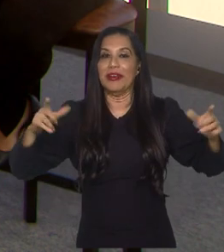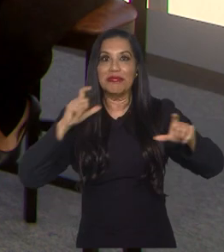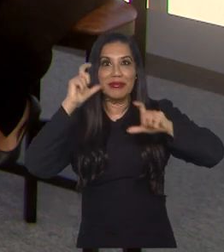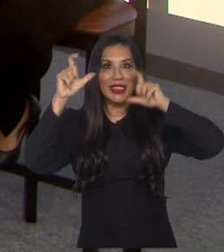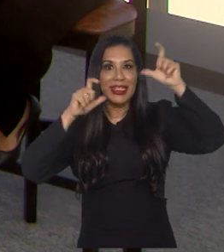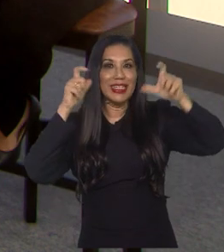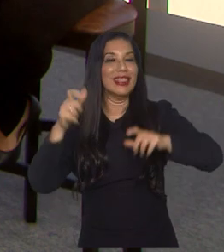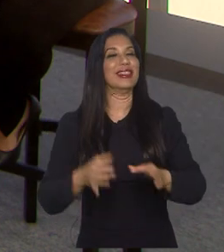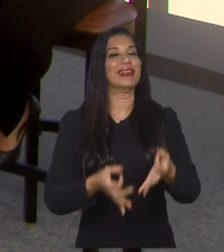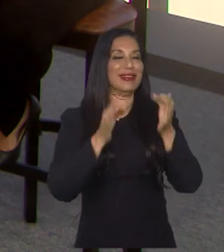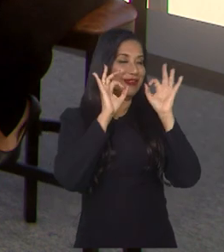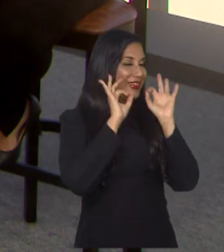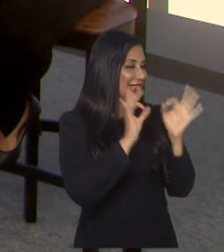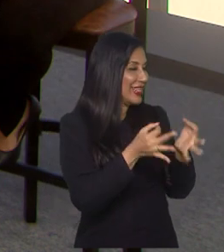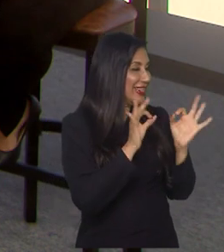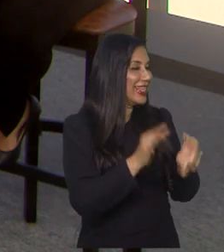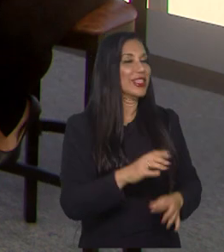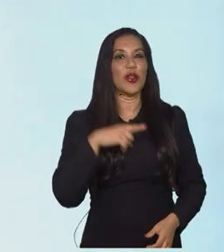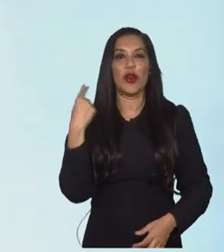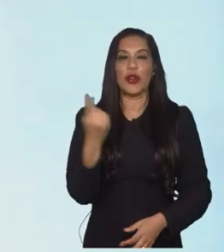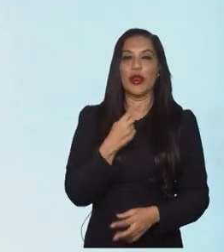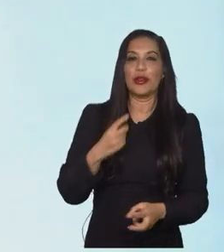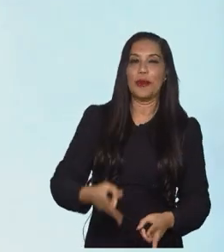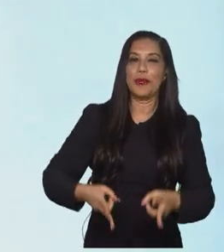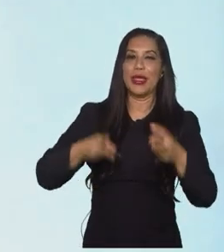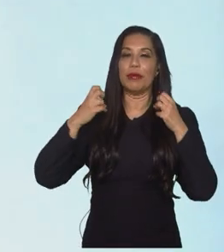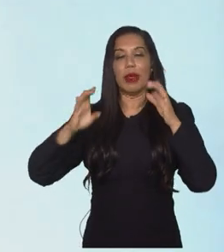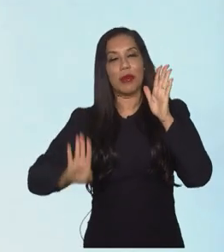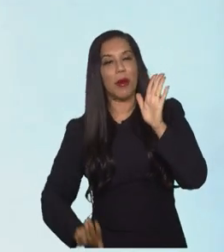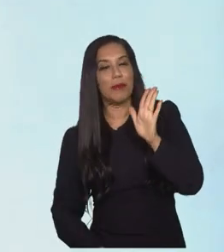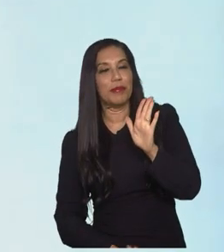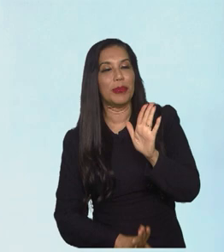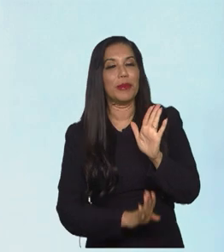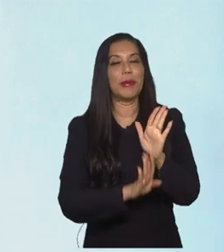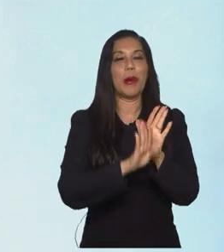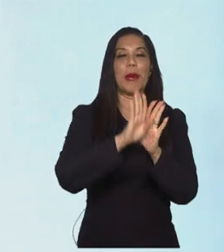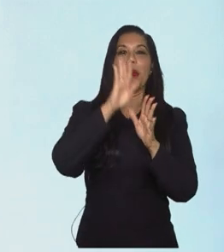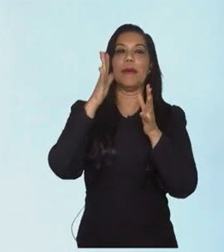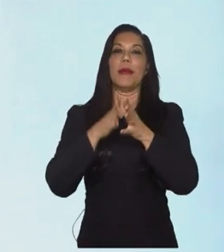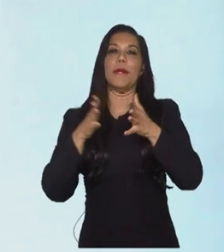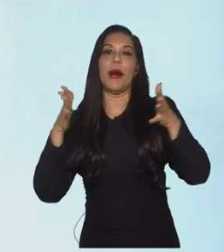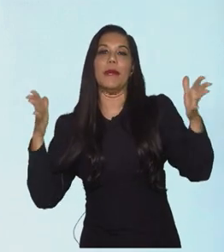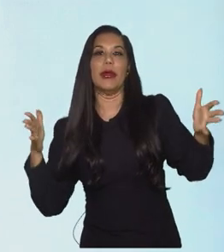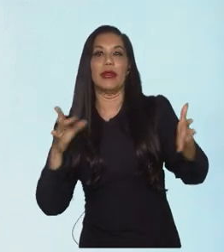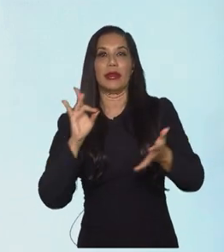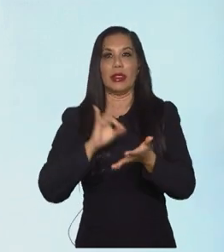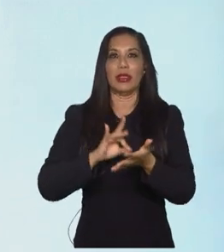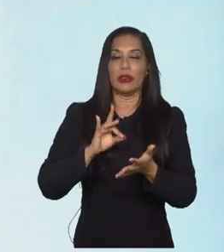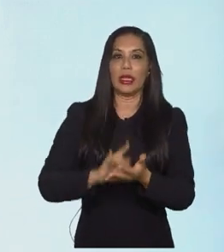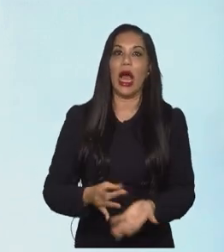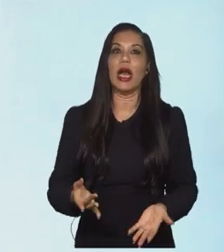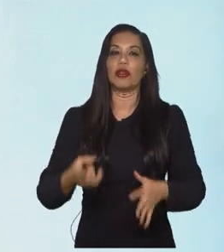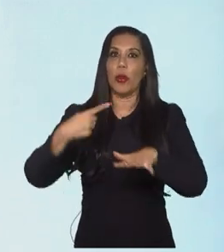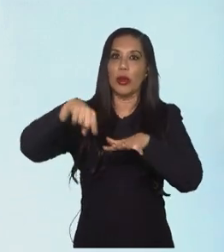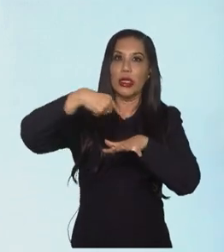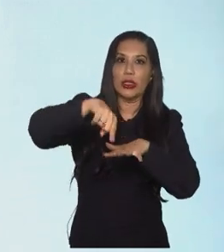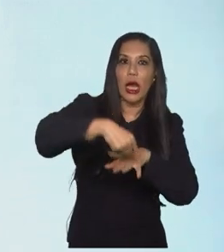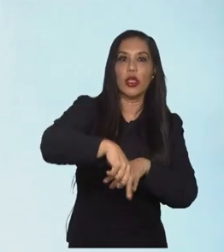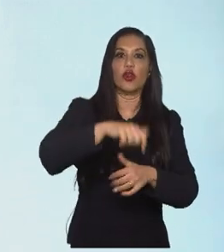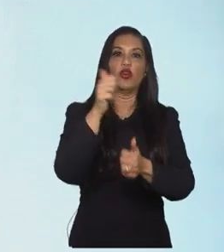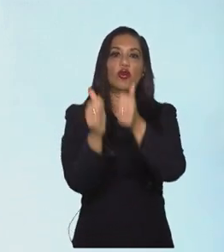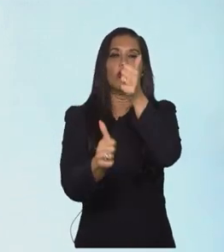Com certeza, a gente vê um crescimento, diria que imparável, da modalidade, né?